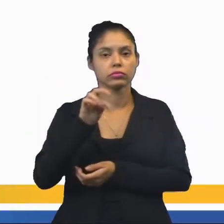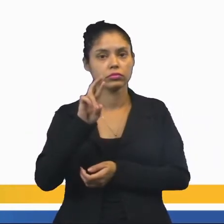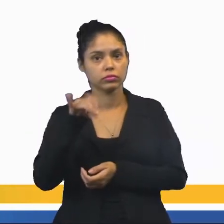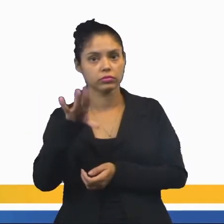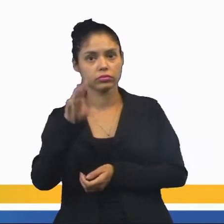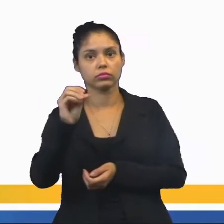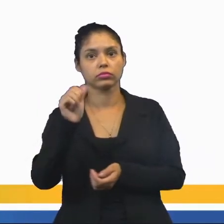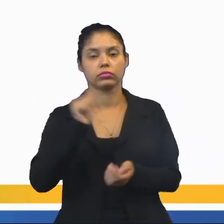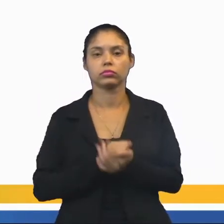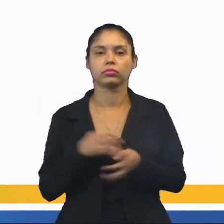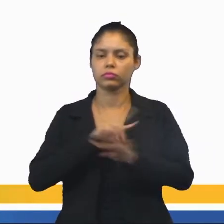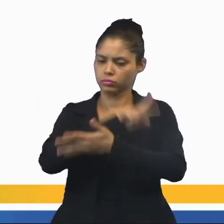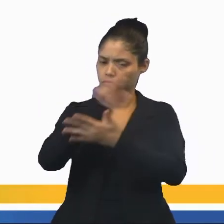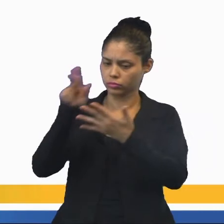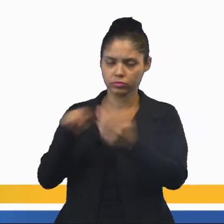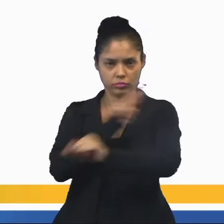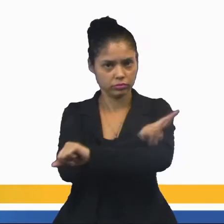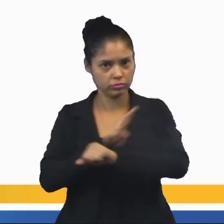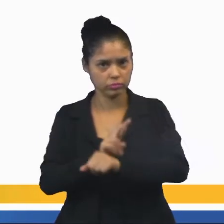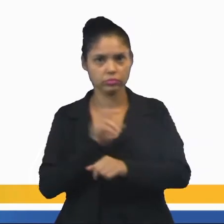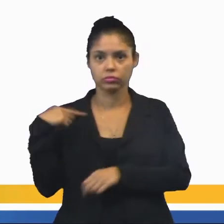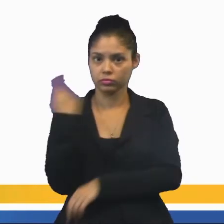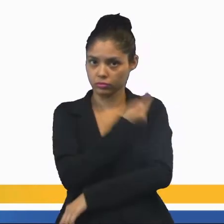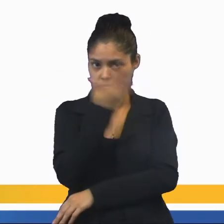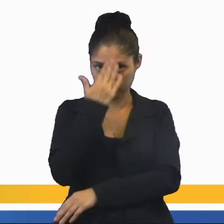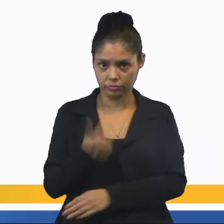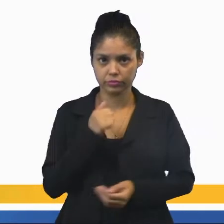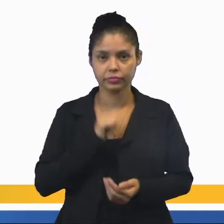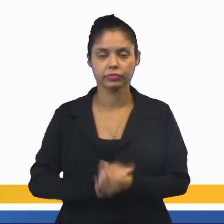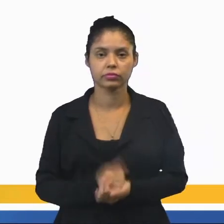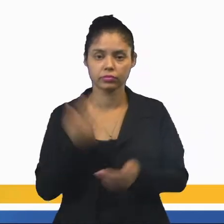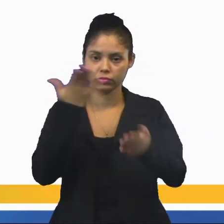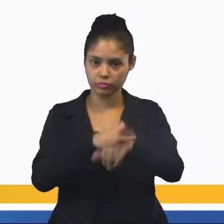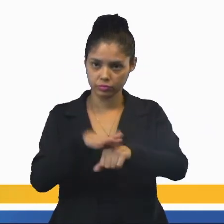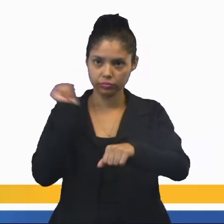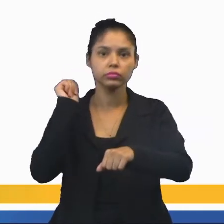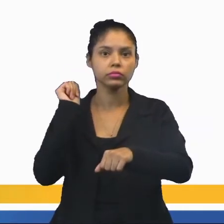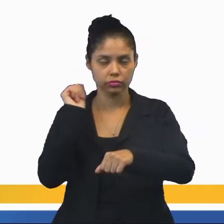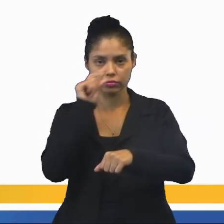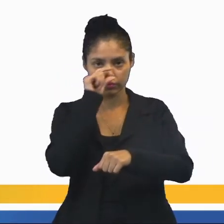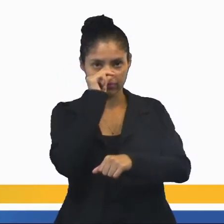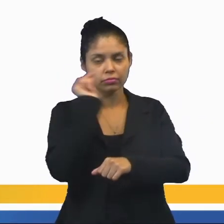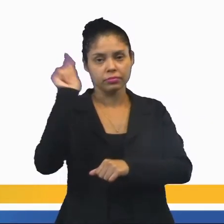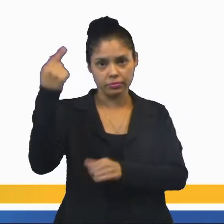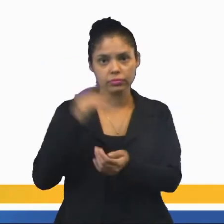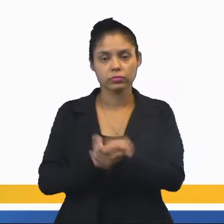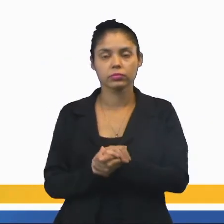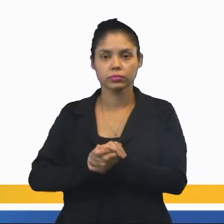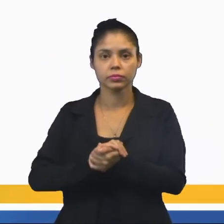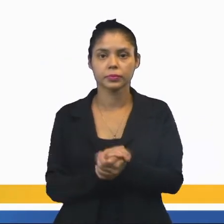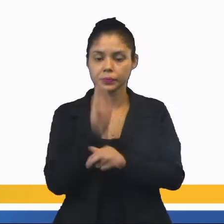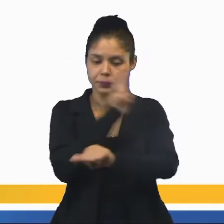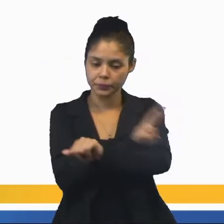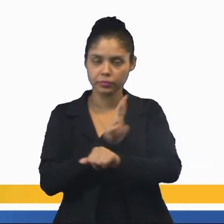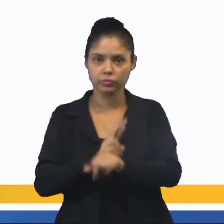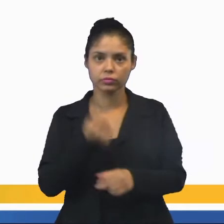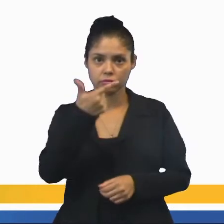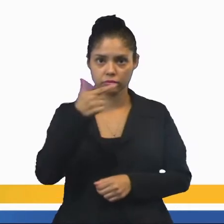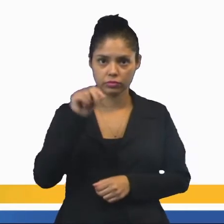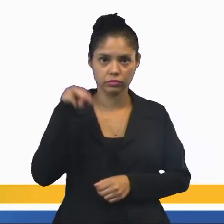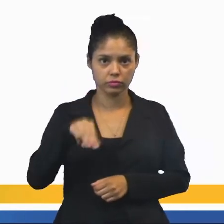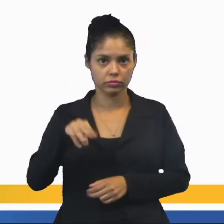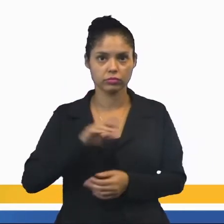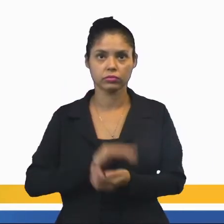que tem pessoas de diversas religiões. Sabe como é que a gente faz? A gente chama uma pessoa para falar sobre aquela religião. Ela fala sobre 20 minutos,